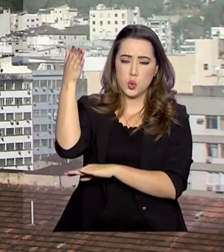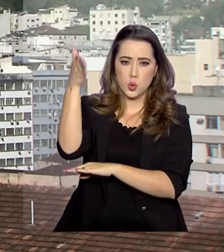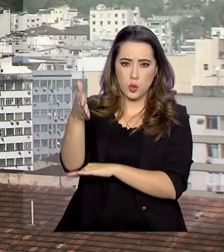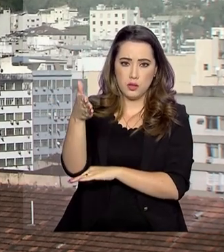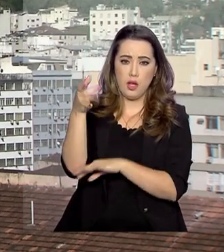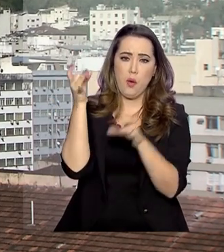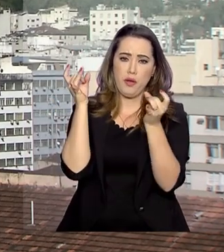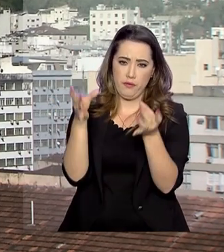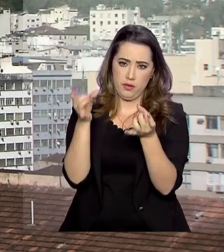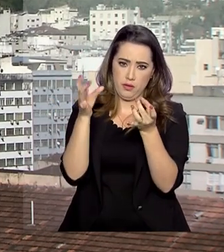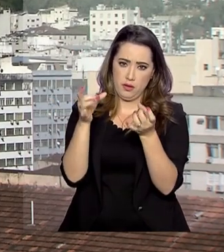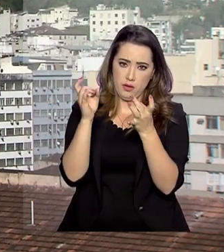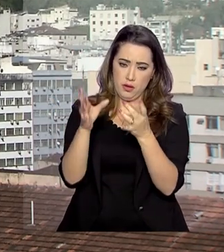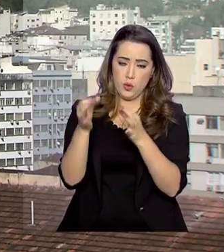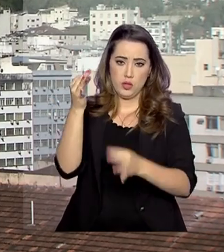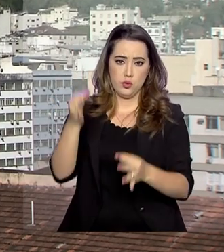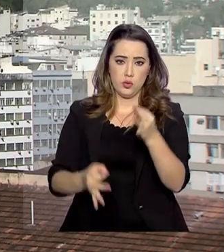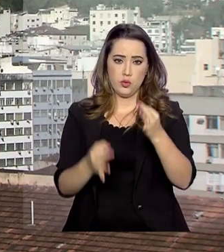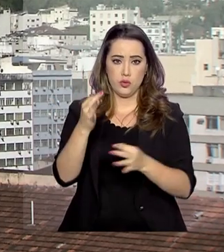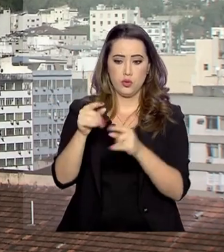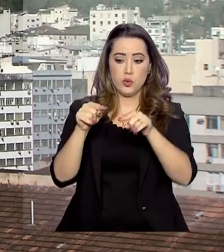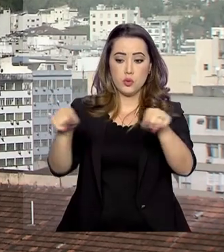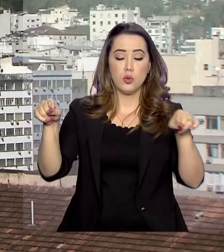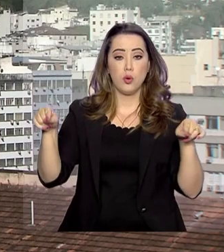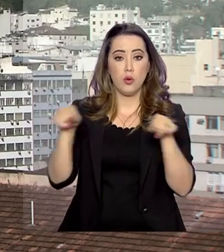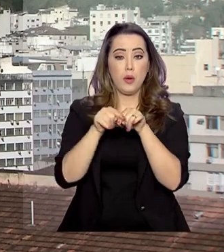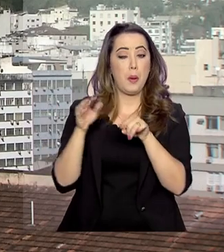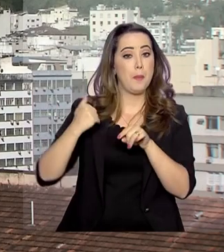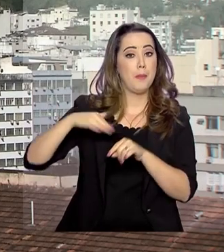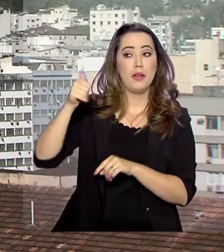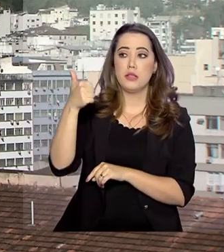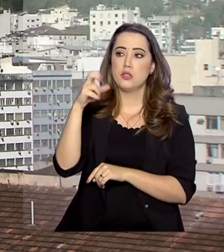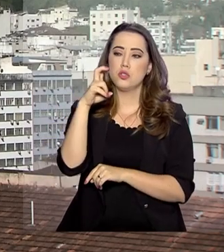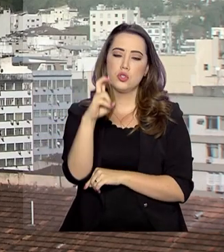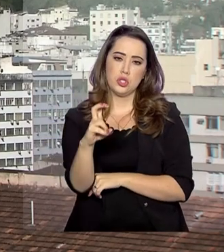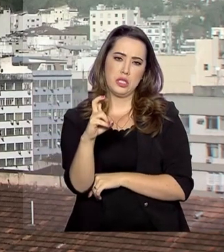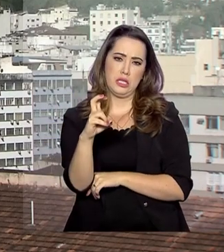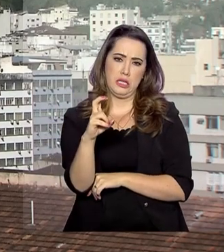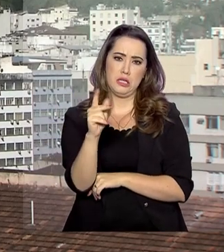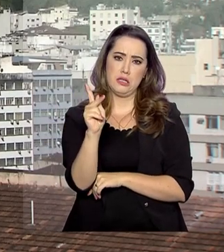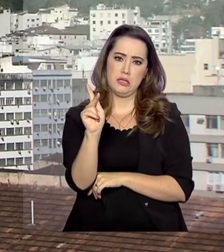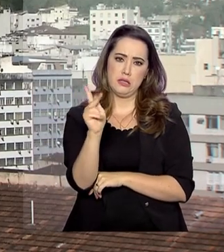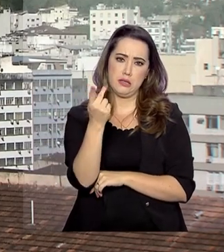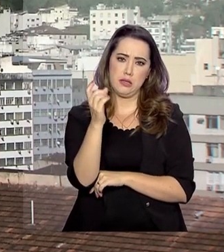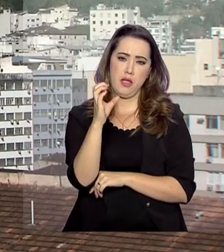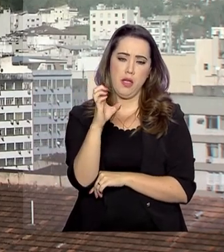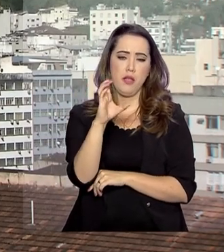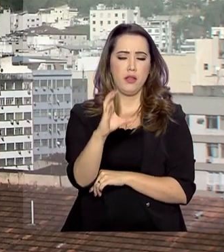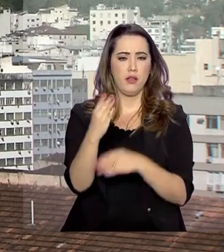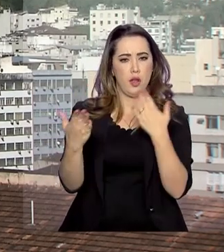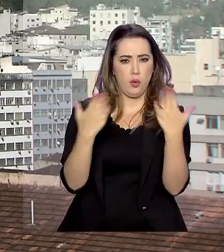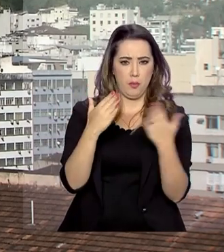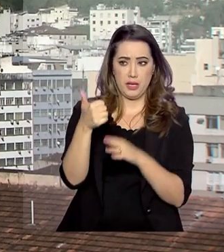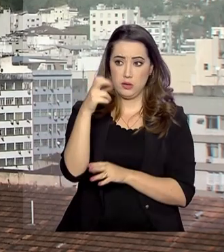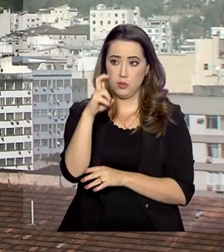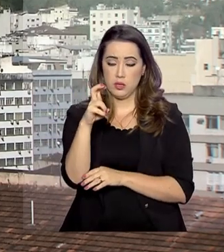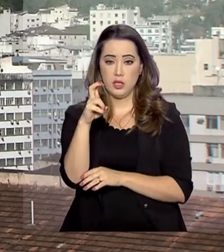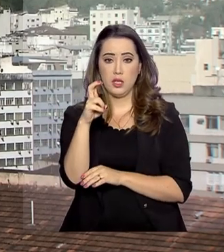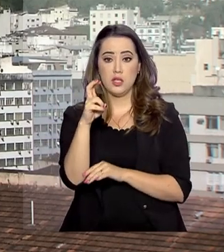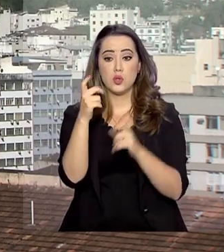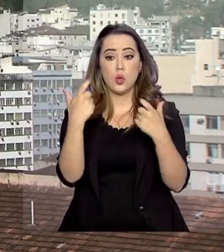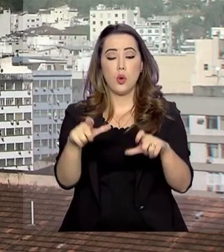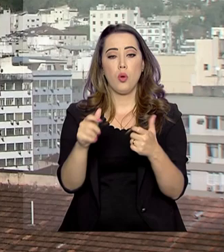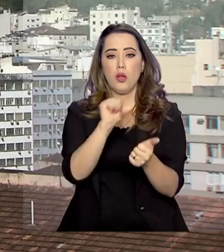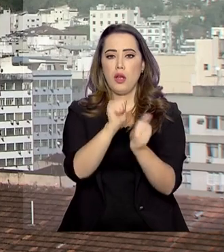foi a leilão judicial. O terreno tem mais de 15 hectares, o que equivale a 15 campos de futebol. Na avaliação da perícia judicial,